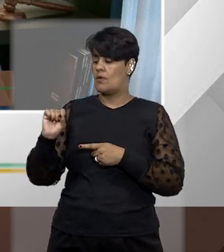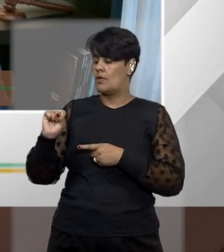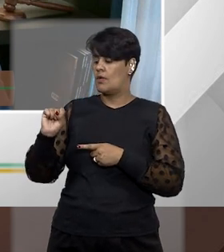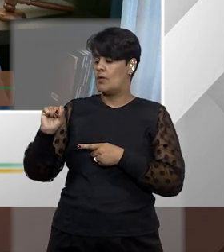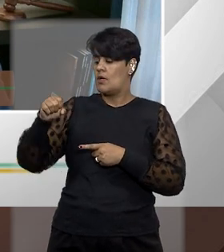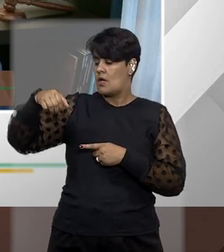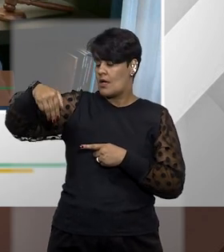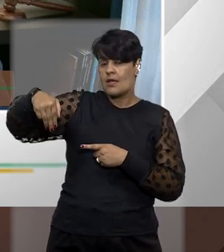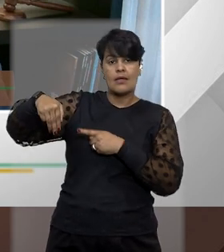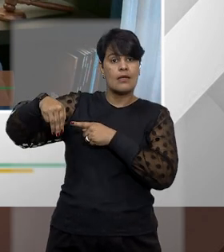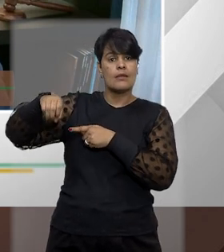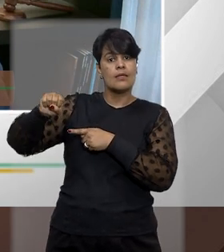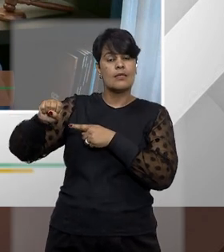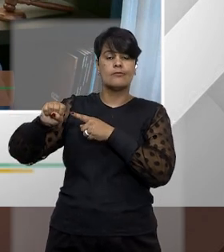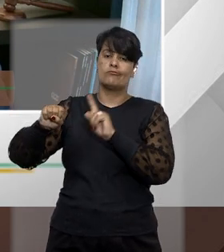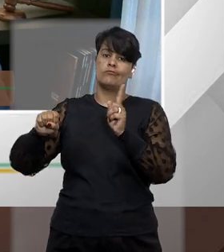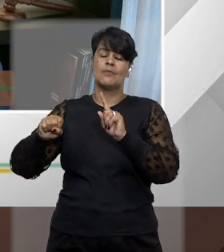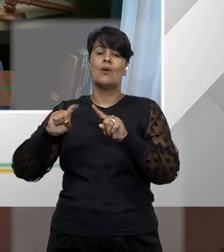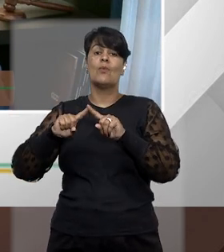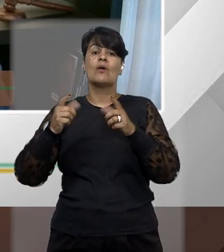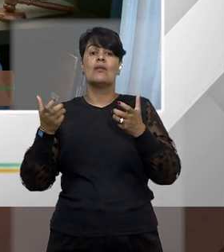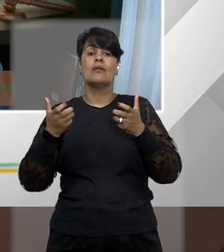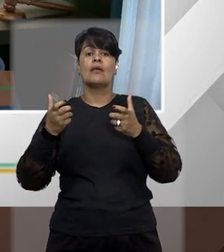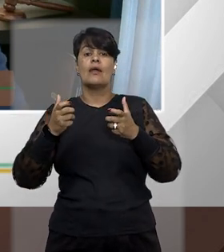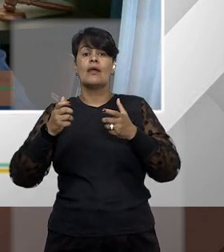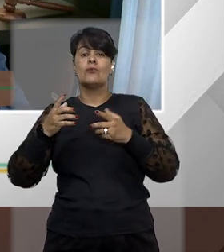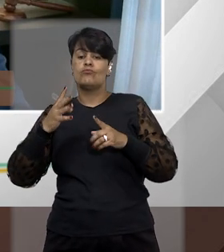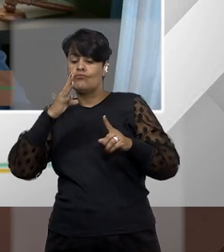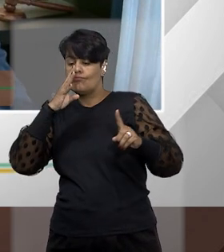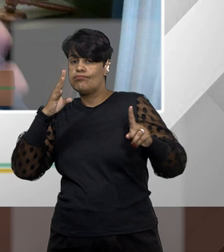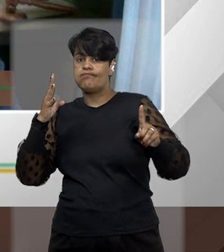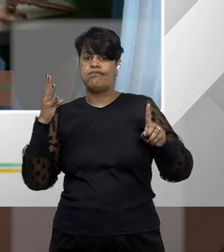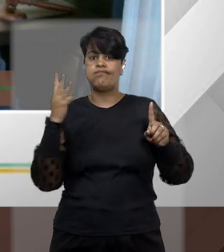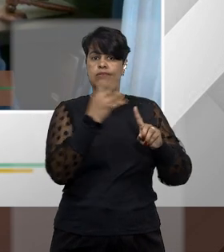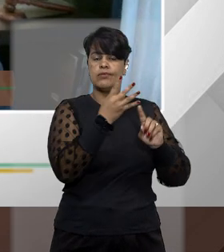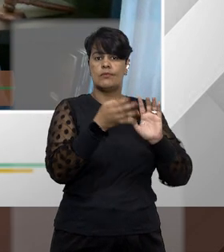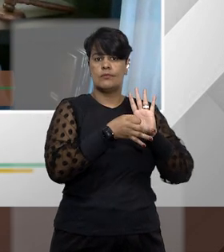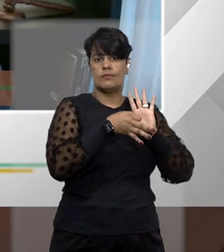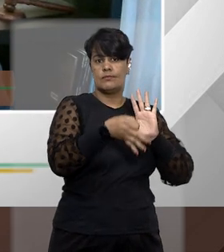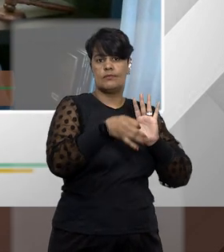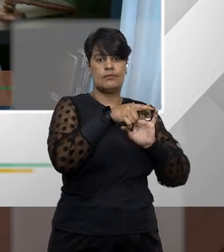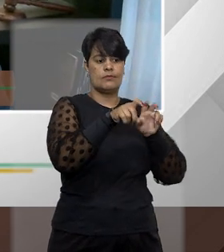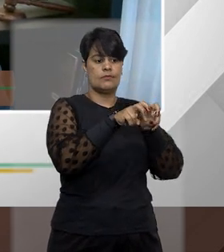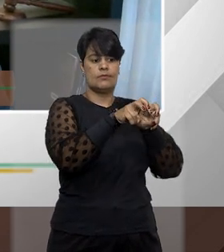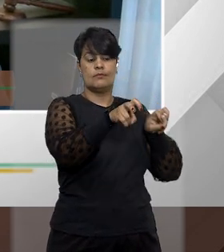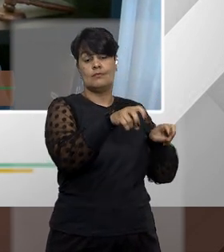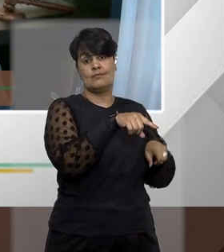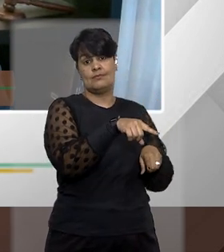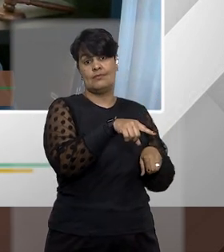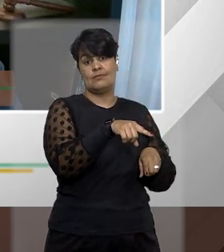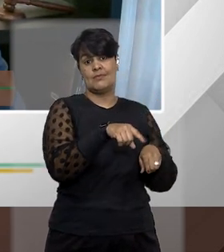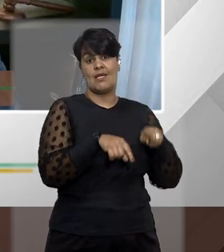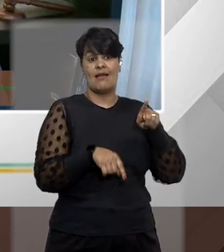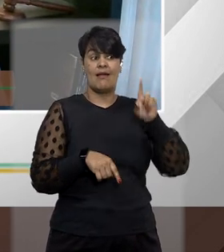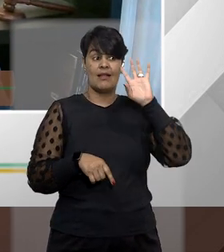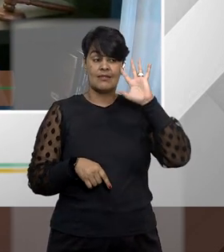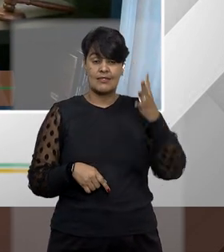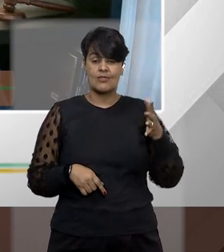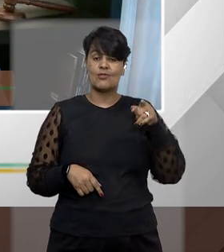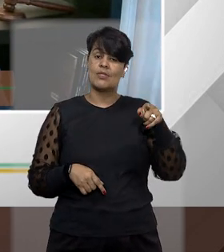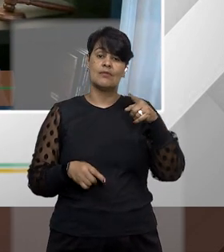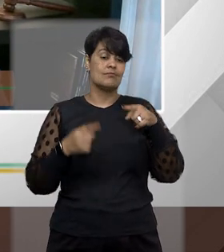o próprio conteúdo do parecer da banca que por N motivos entenderam que ele não